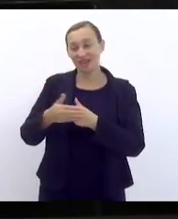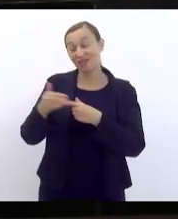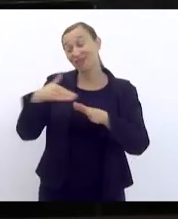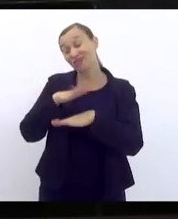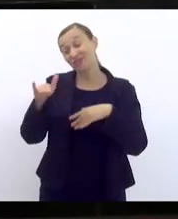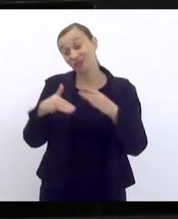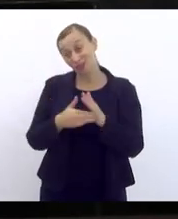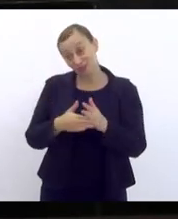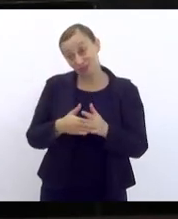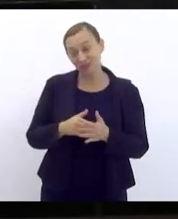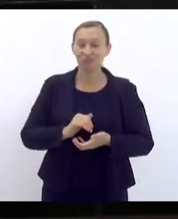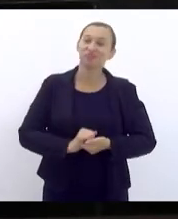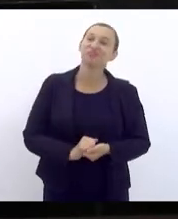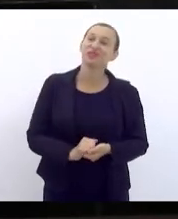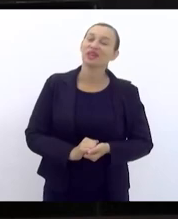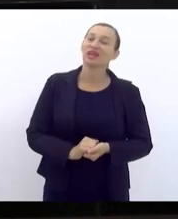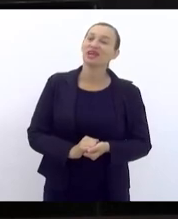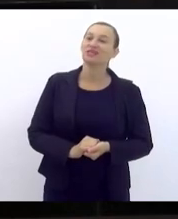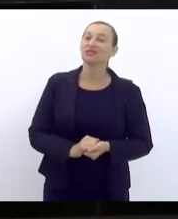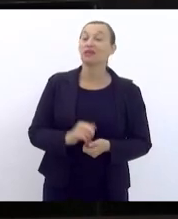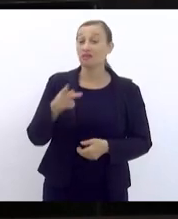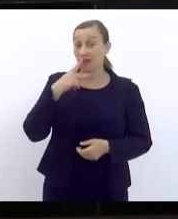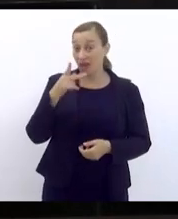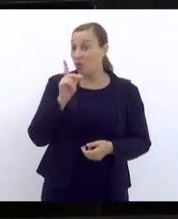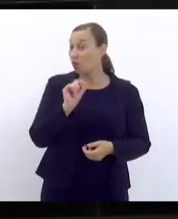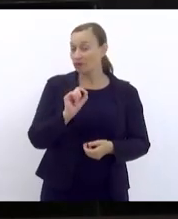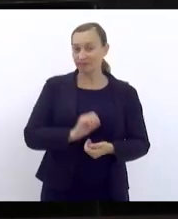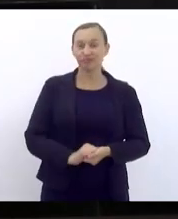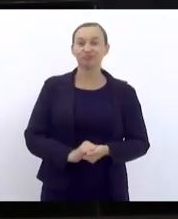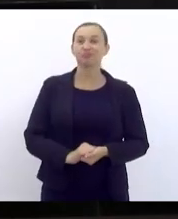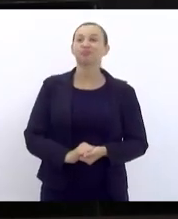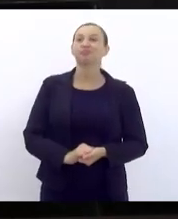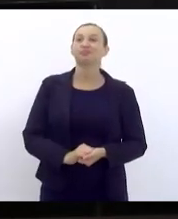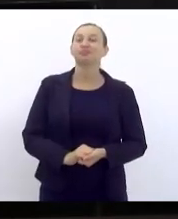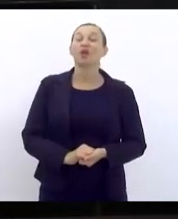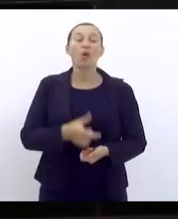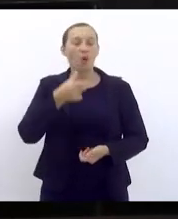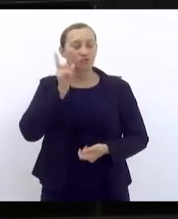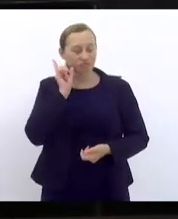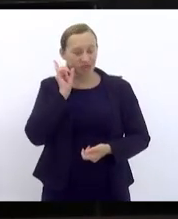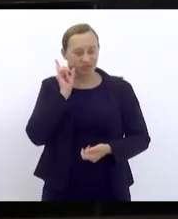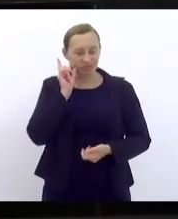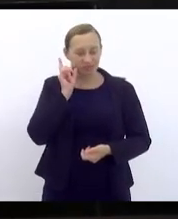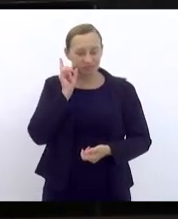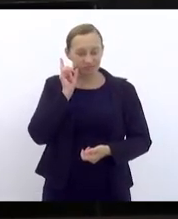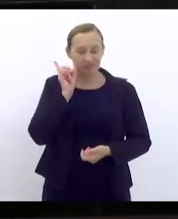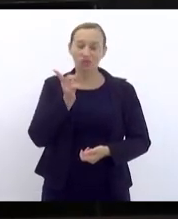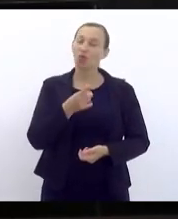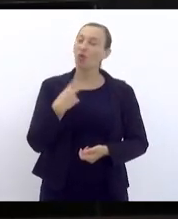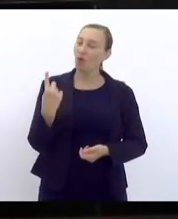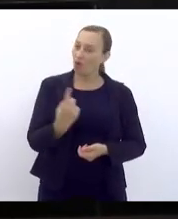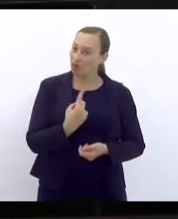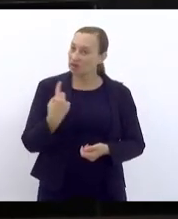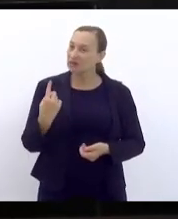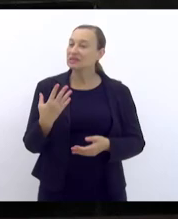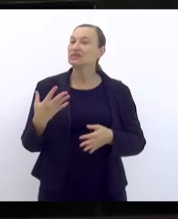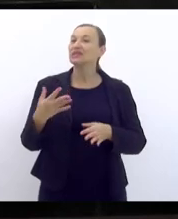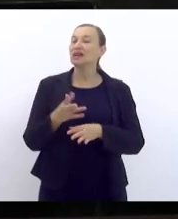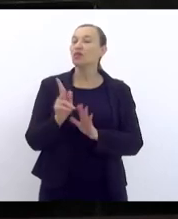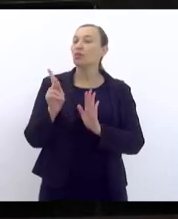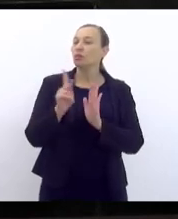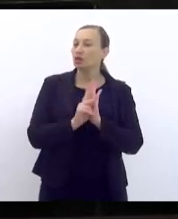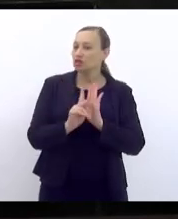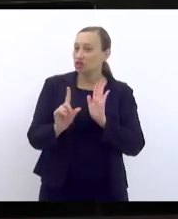com todas também. Dizer o seguinte, que ontem nós entramos com um projeto de lei,